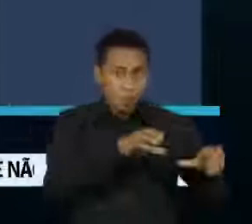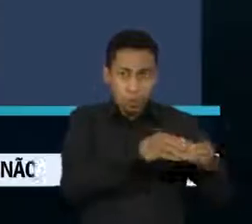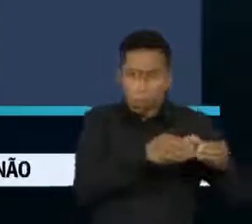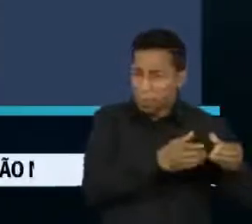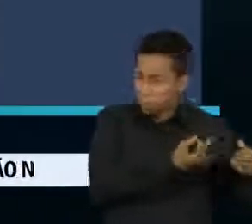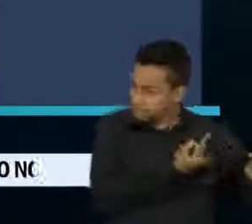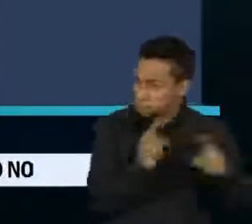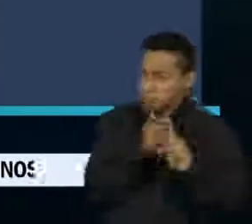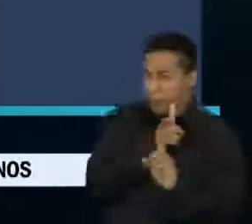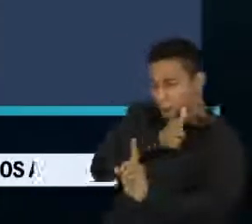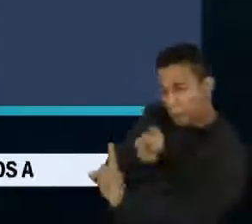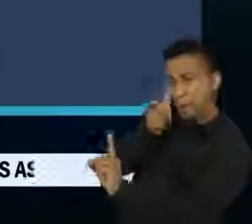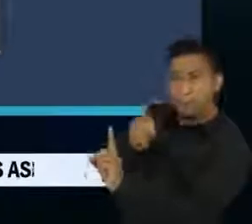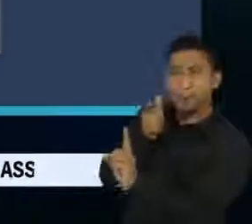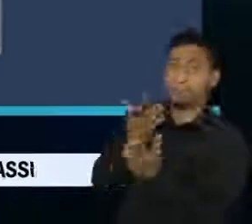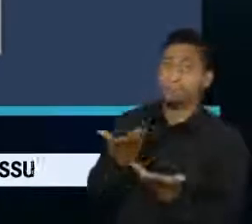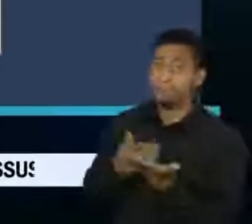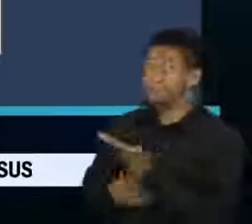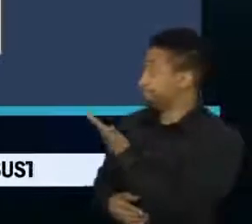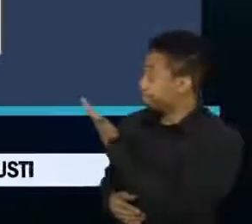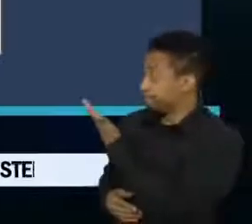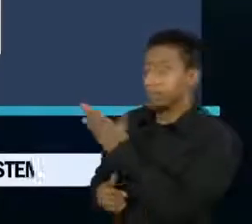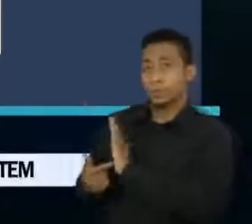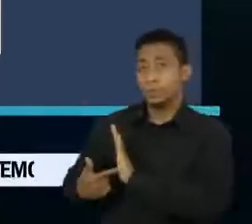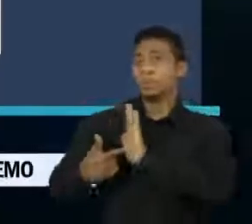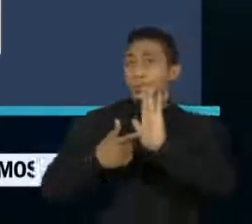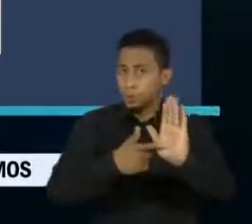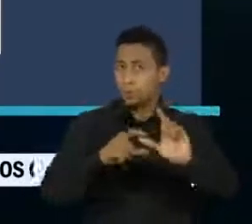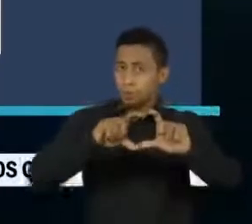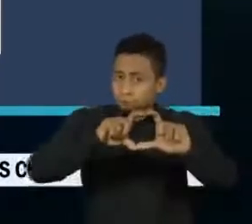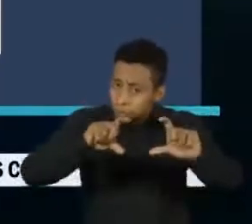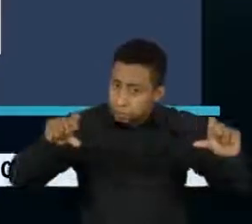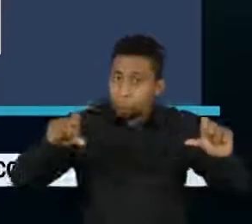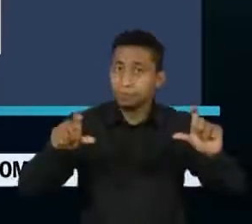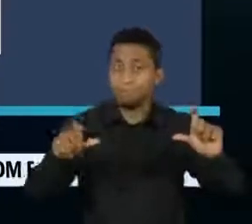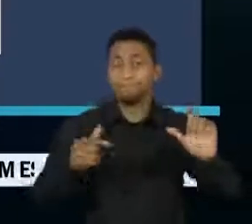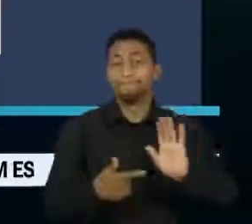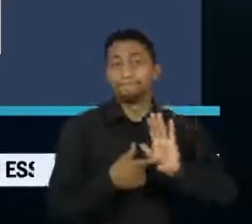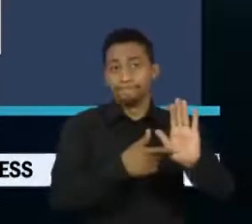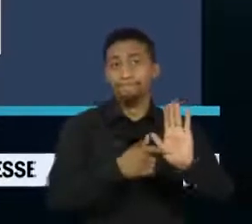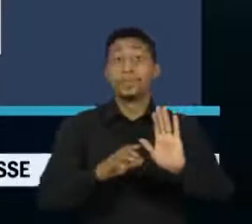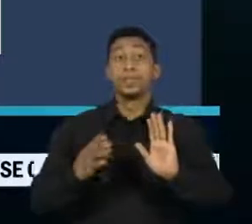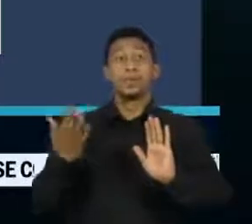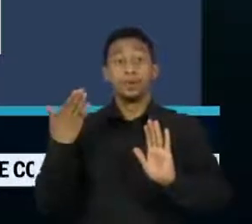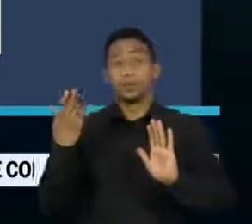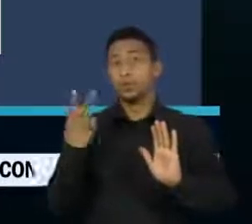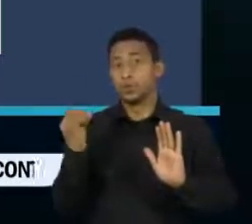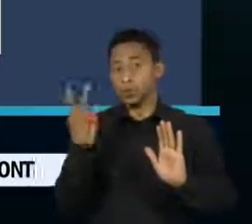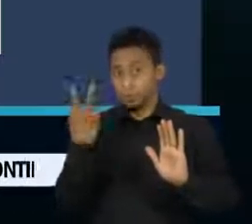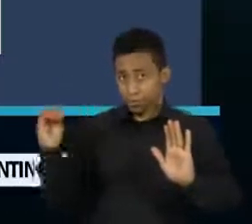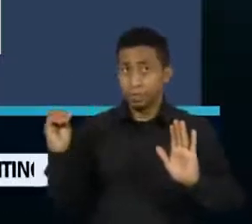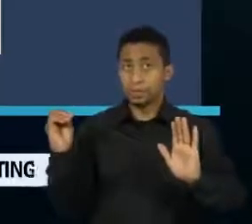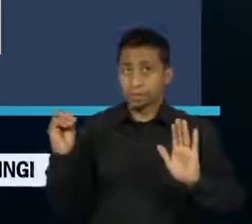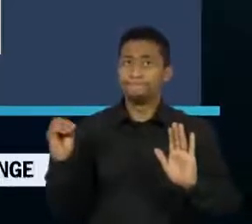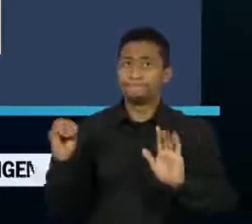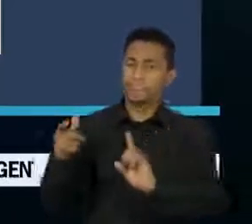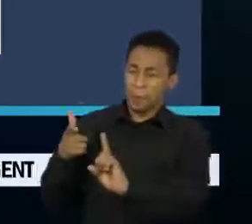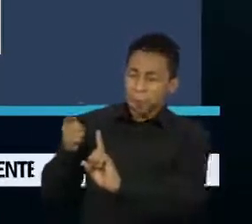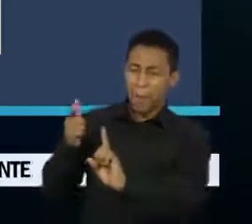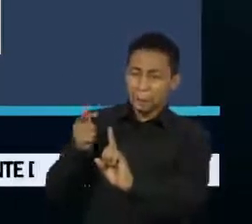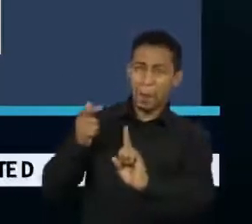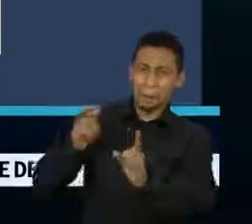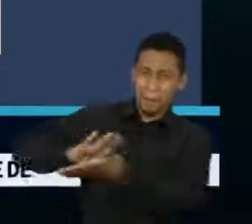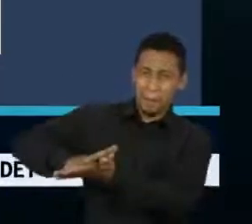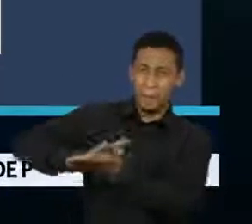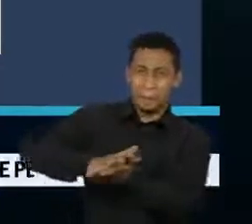segunda-feira pela ONG Global Whiteness, A Última Linha de Defesa, mostra que em 2020 houve recorde